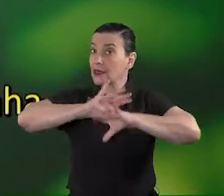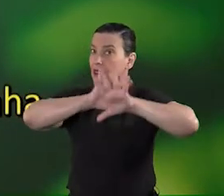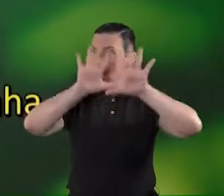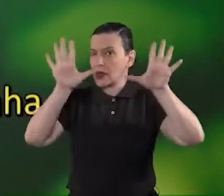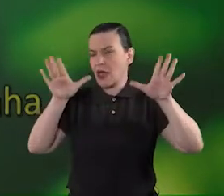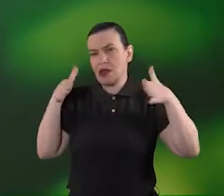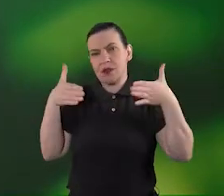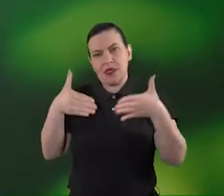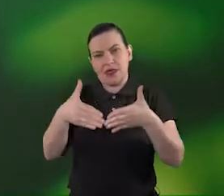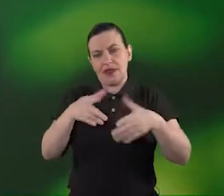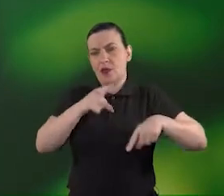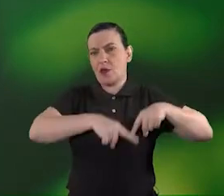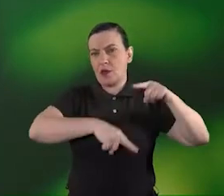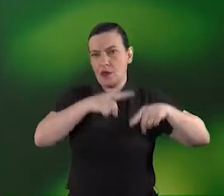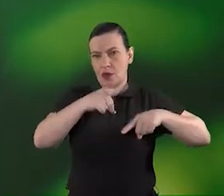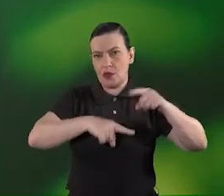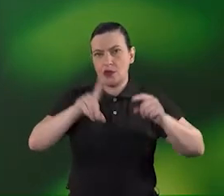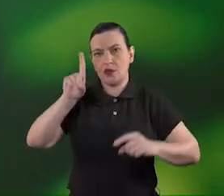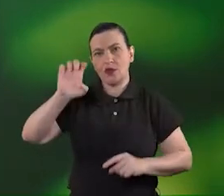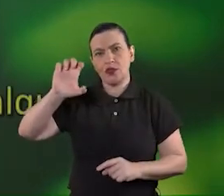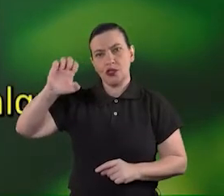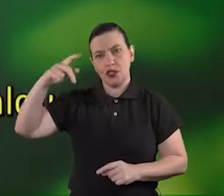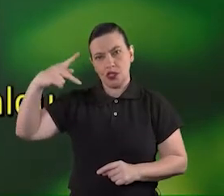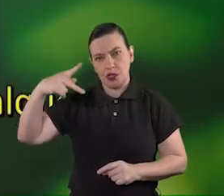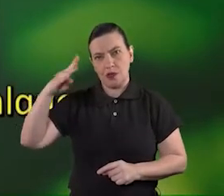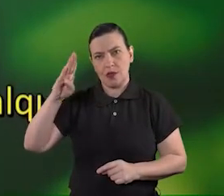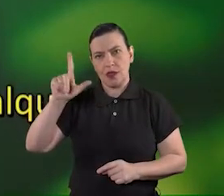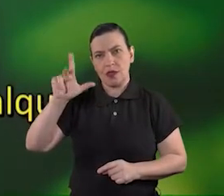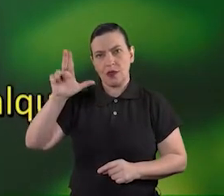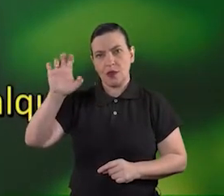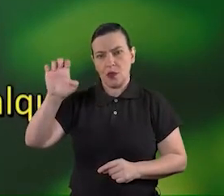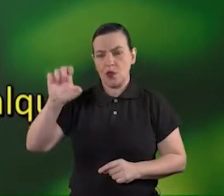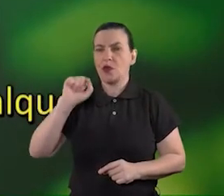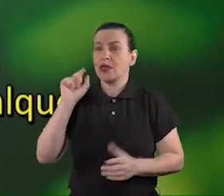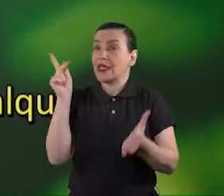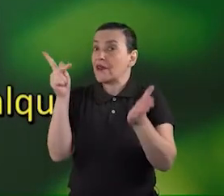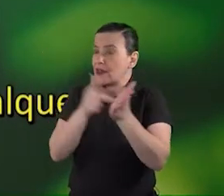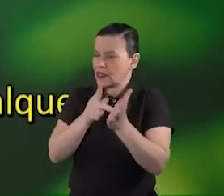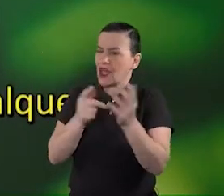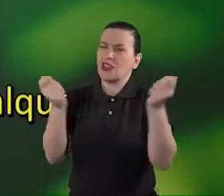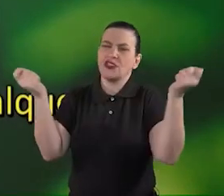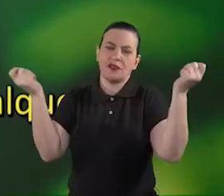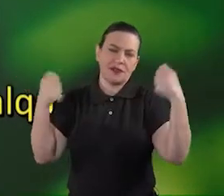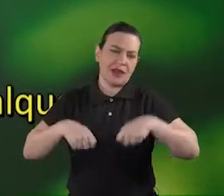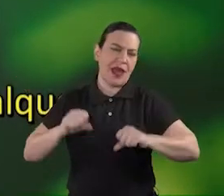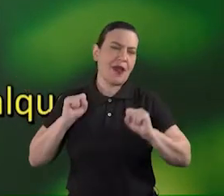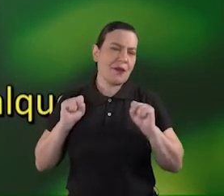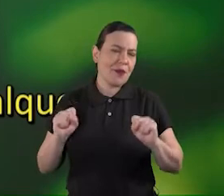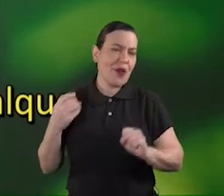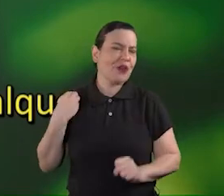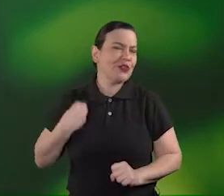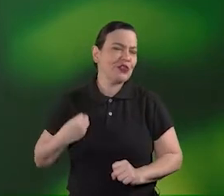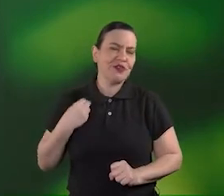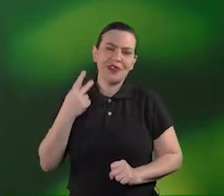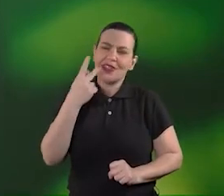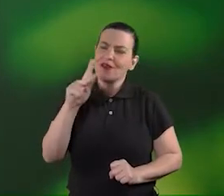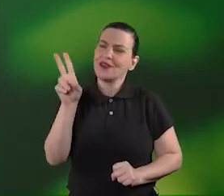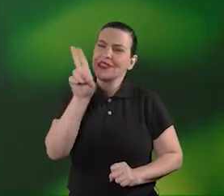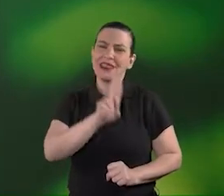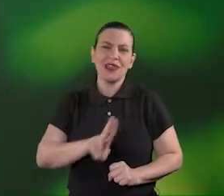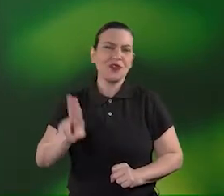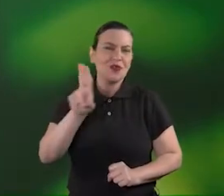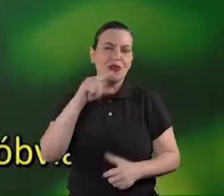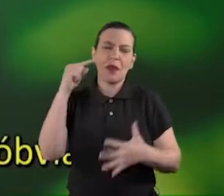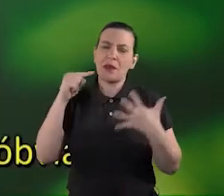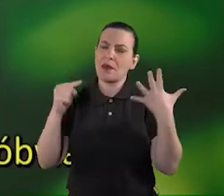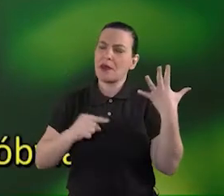específico a linha de produtos de blue mas é relevante porque o de blue na verdade se encaixa em qualquer estilo de vida ativo e é útil para